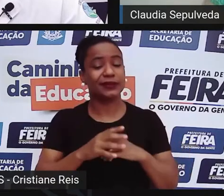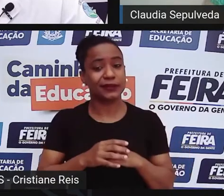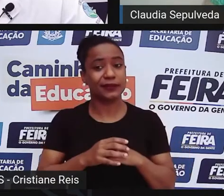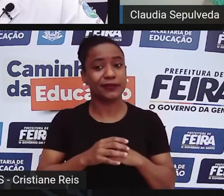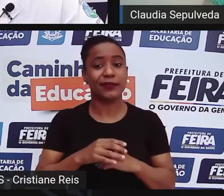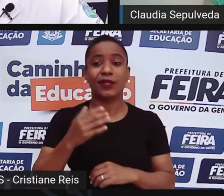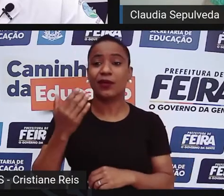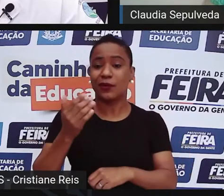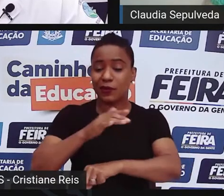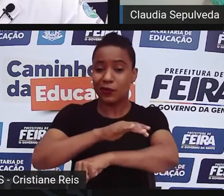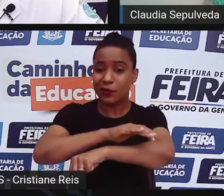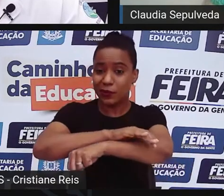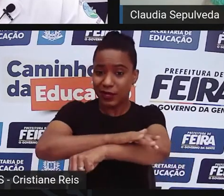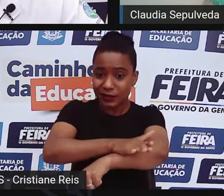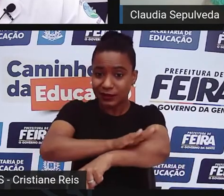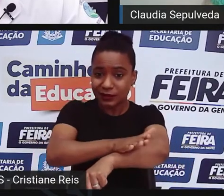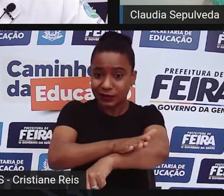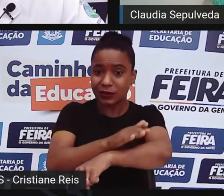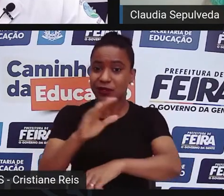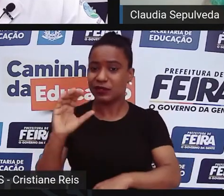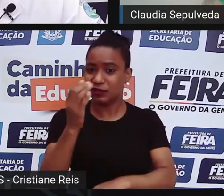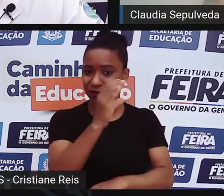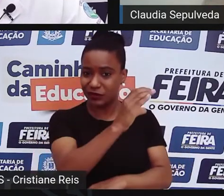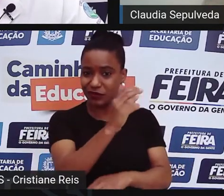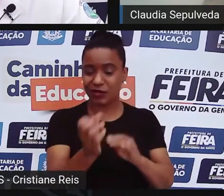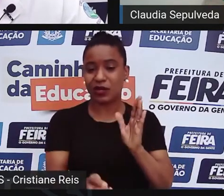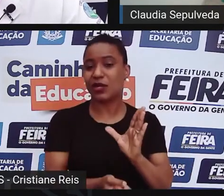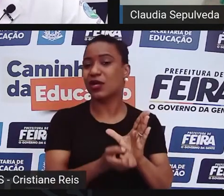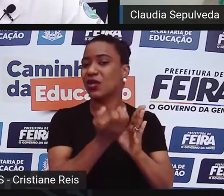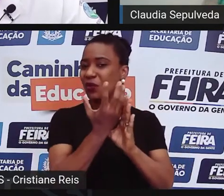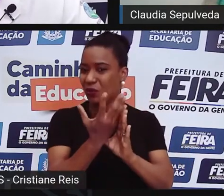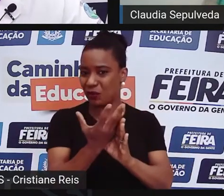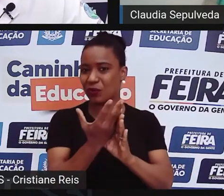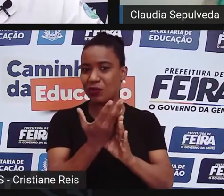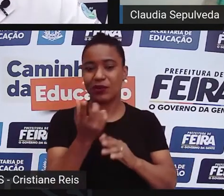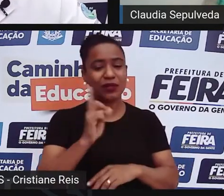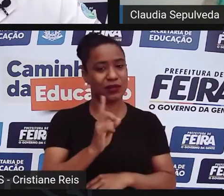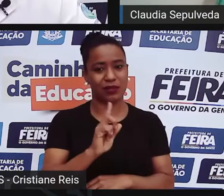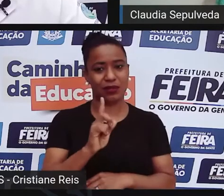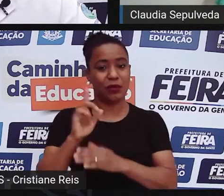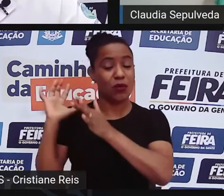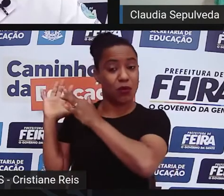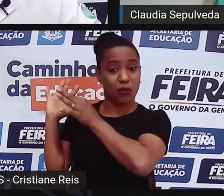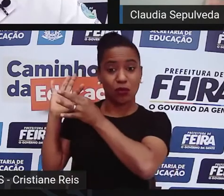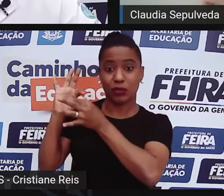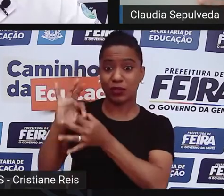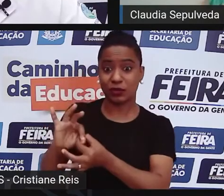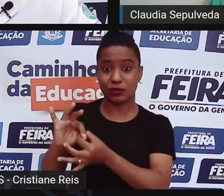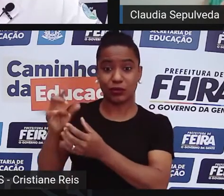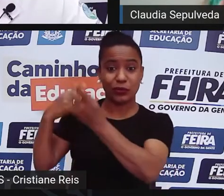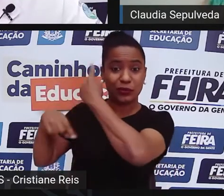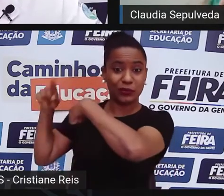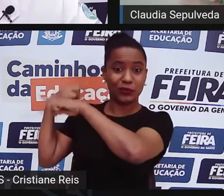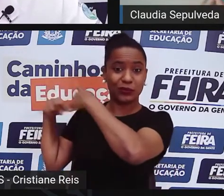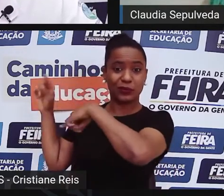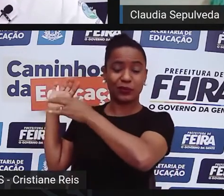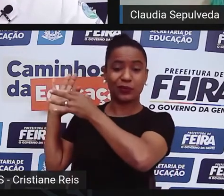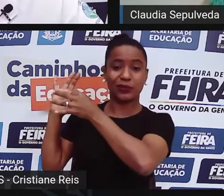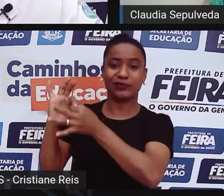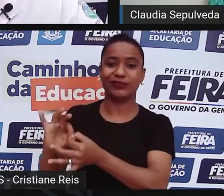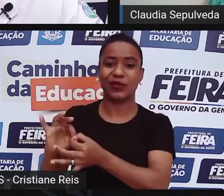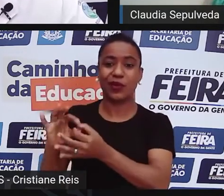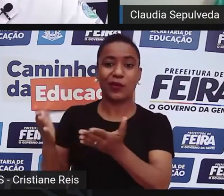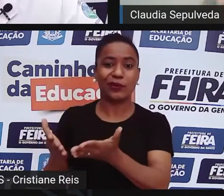Quer dizer, não é que ele foi criado para justificar. A história do próprio racismo como racismo estrutural que hoje a gente